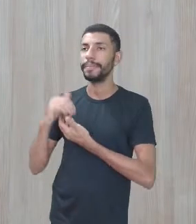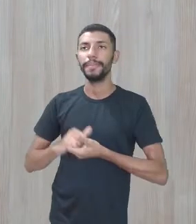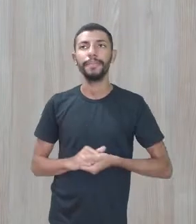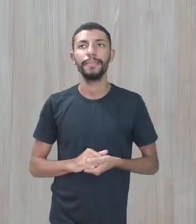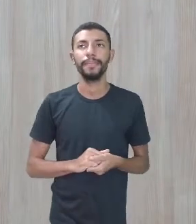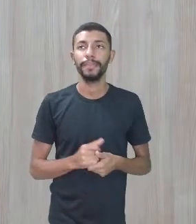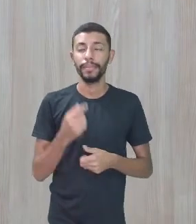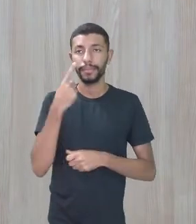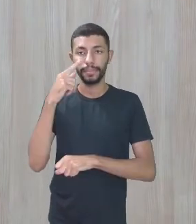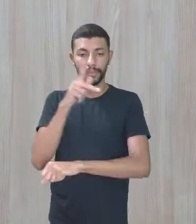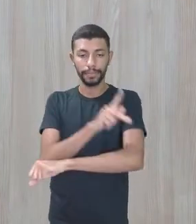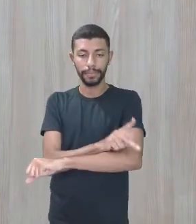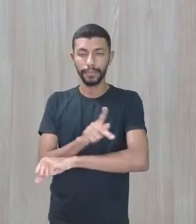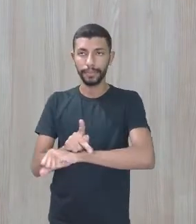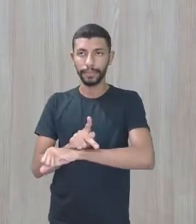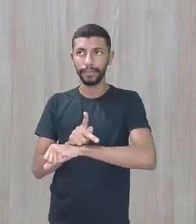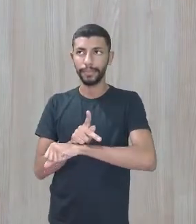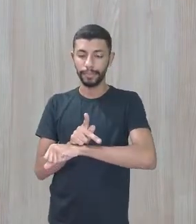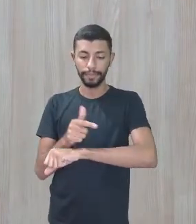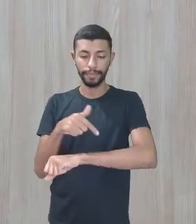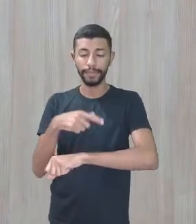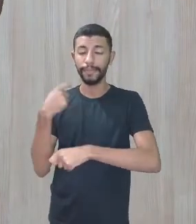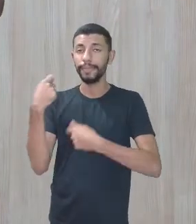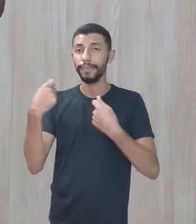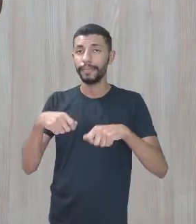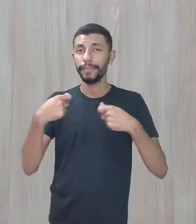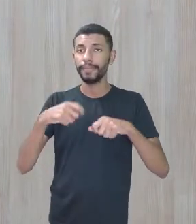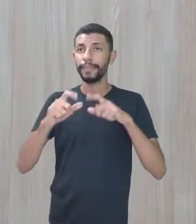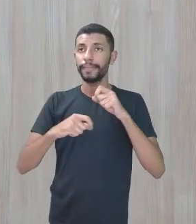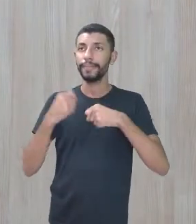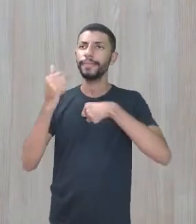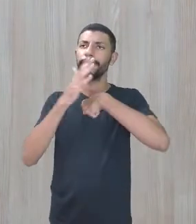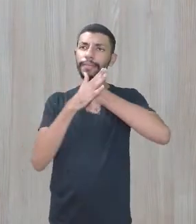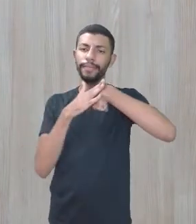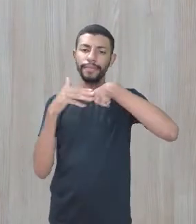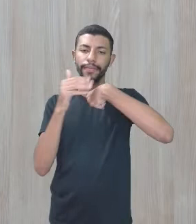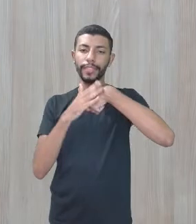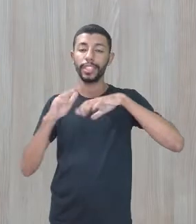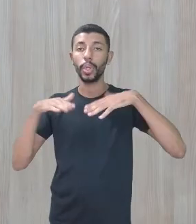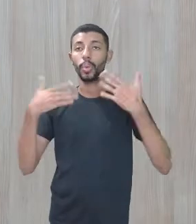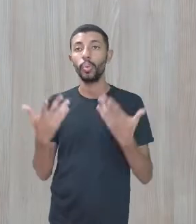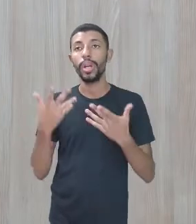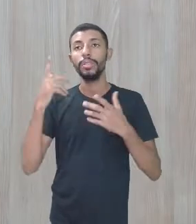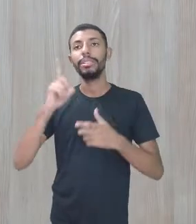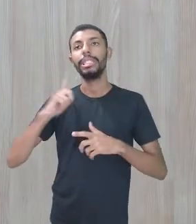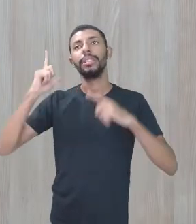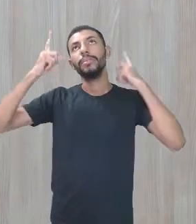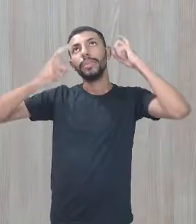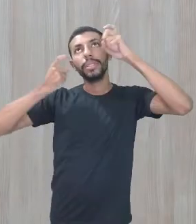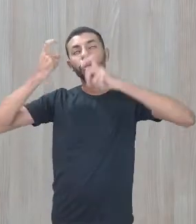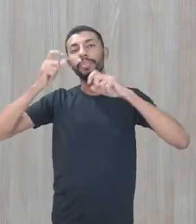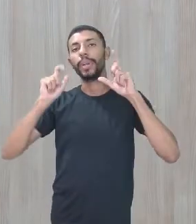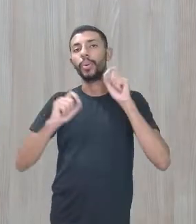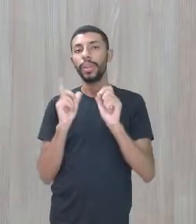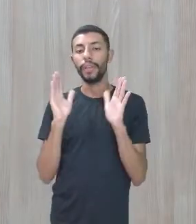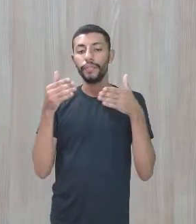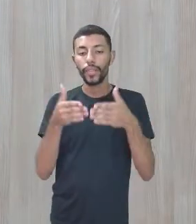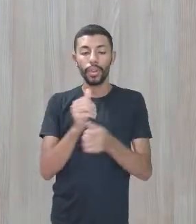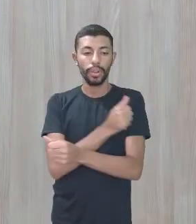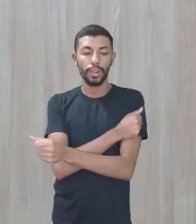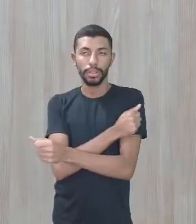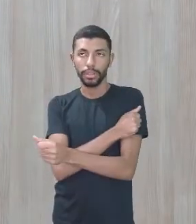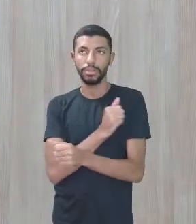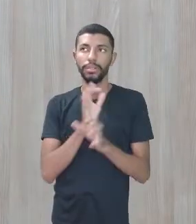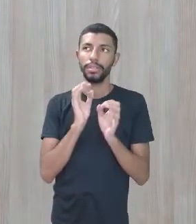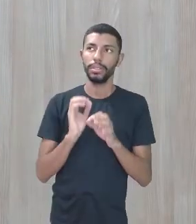Então, a pedagogia, ela precisa ser afetiva quando ela se preocupa com o estudante, com as